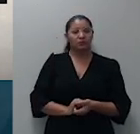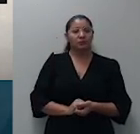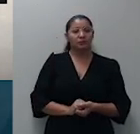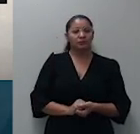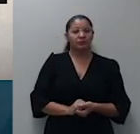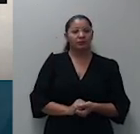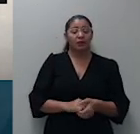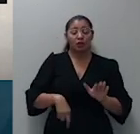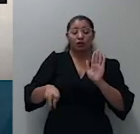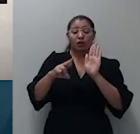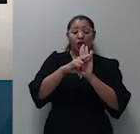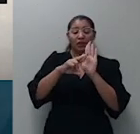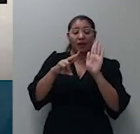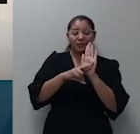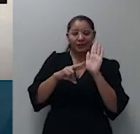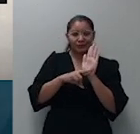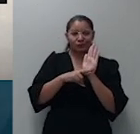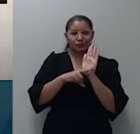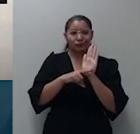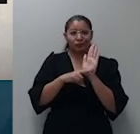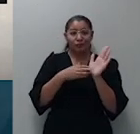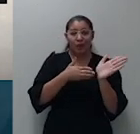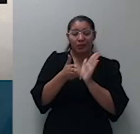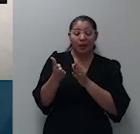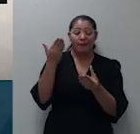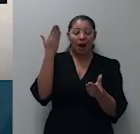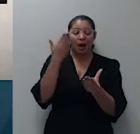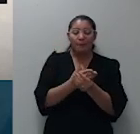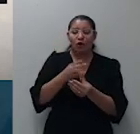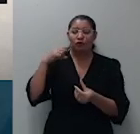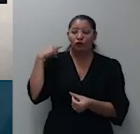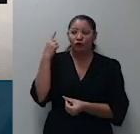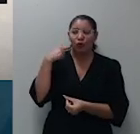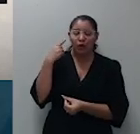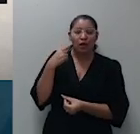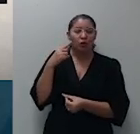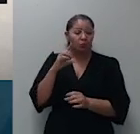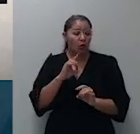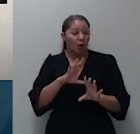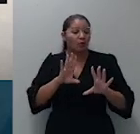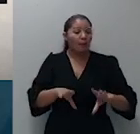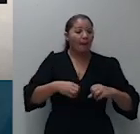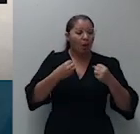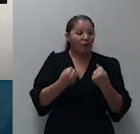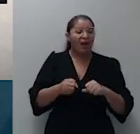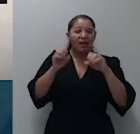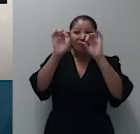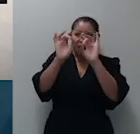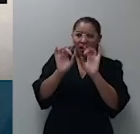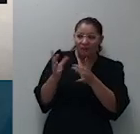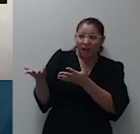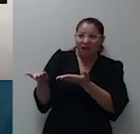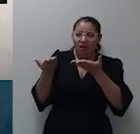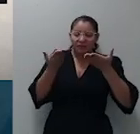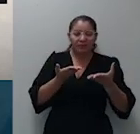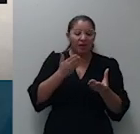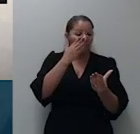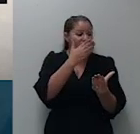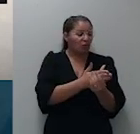peticionamento nos autos por advogado destituído de poderes especiais para receber citação não configura